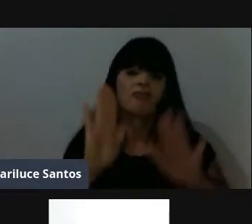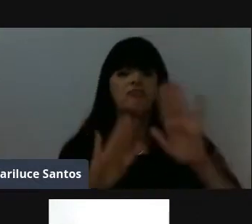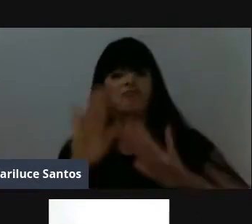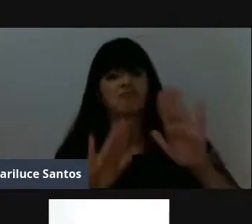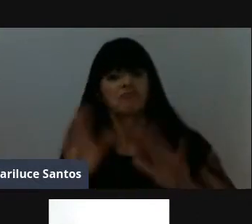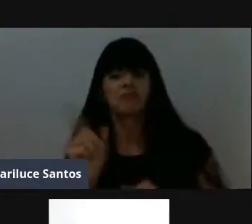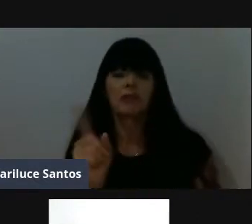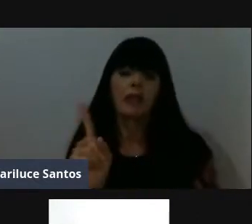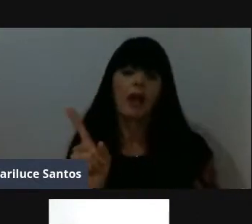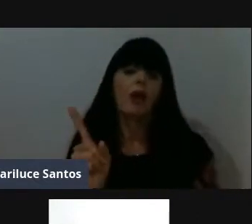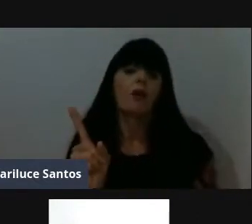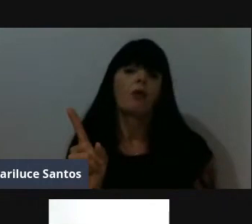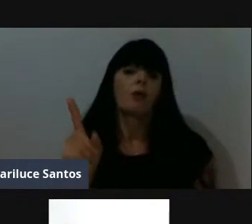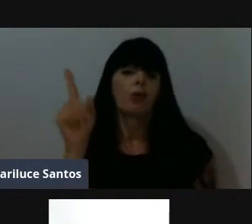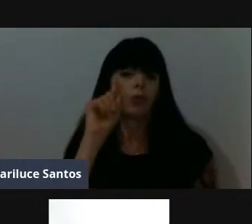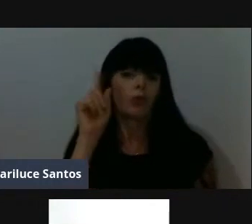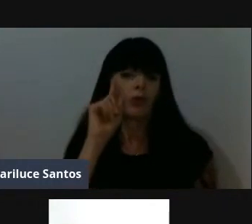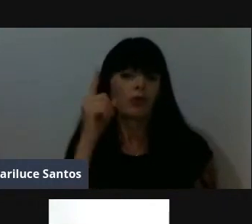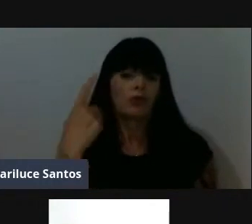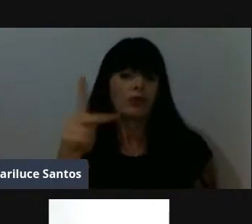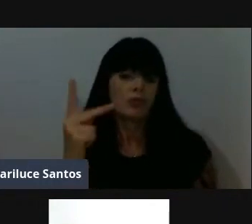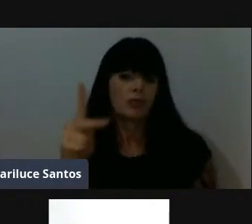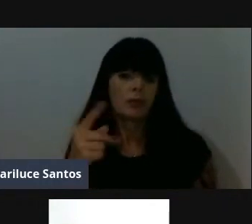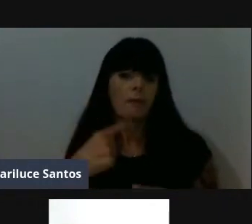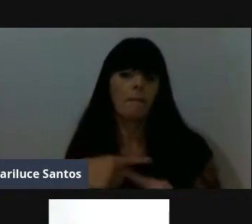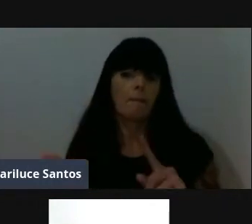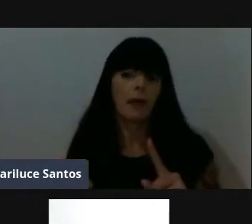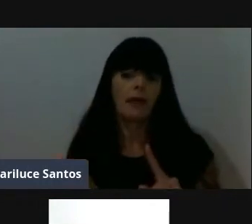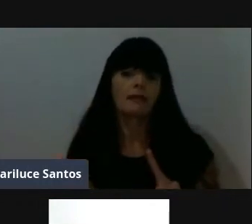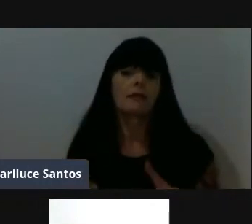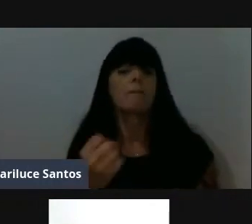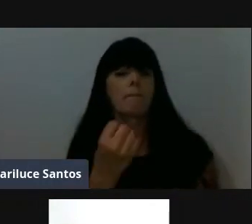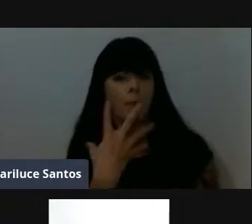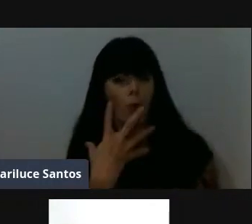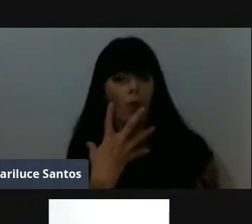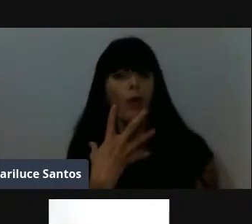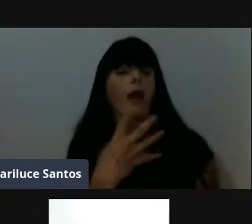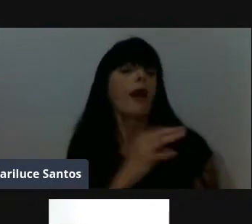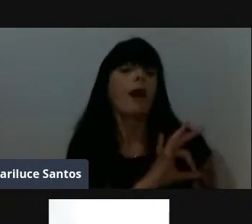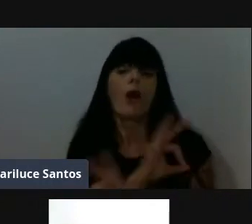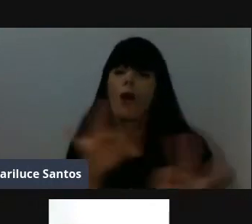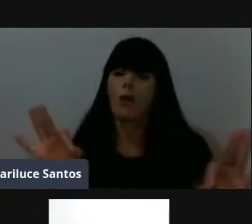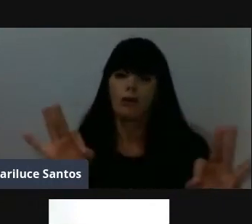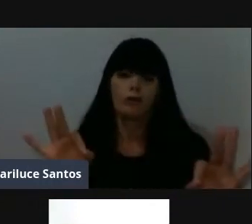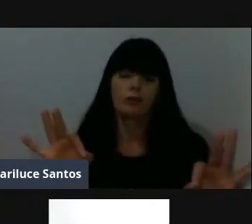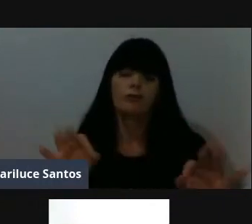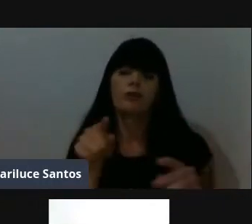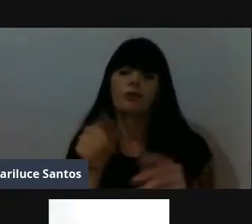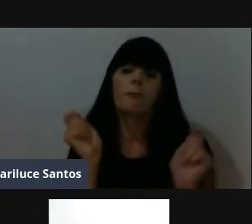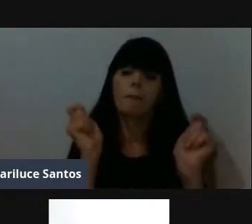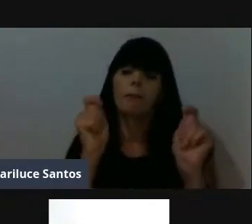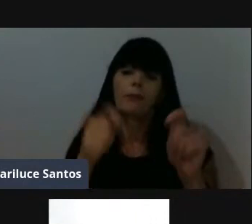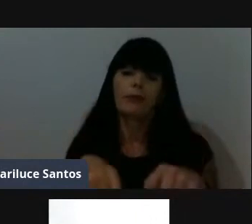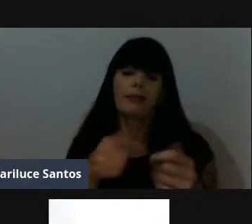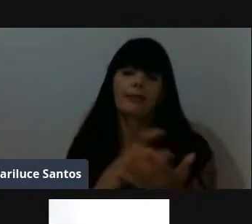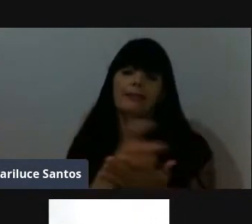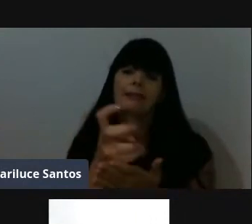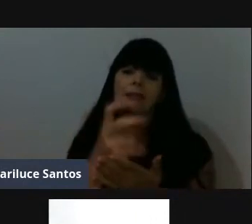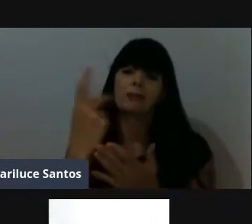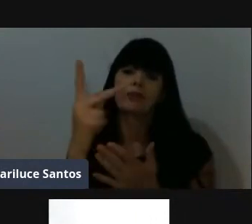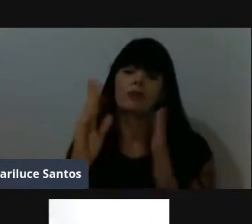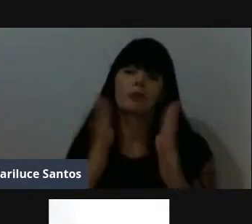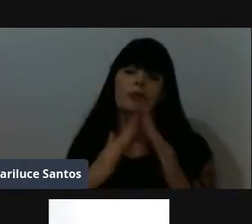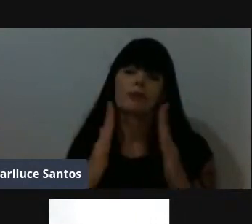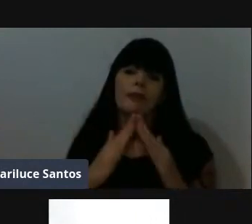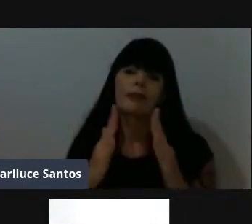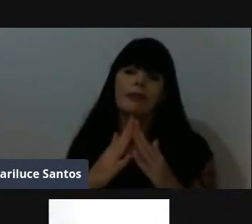rotina, do dia a dia, mas de fato é um privilégio você poder sair de sua casa, ou seja, na sua casa